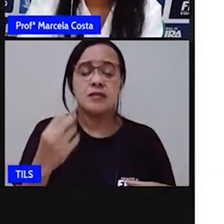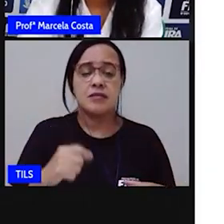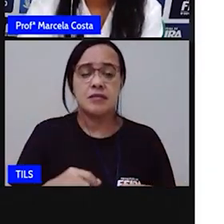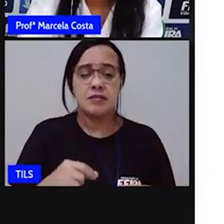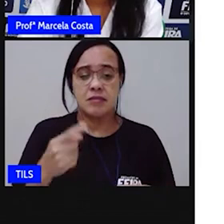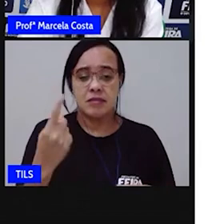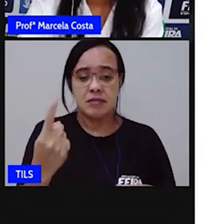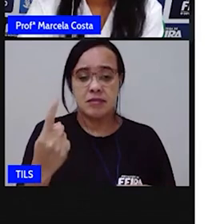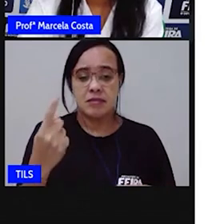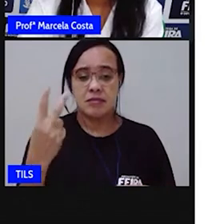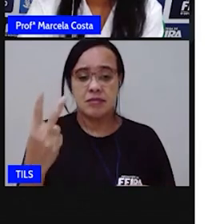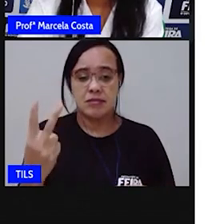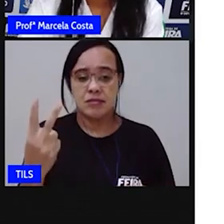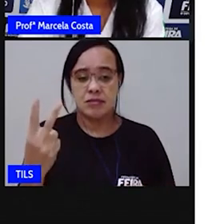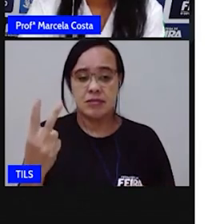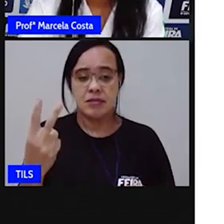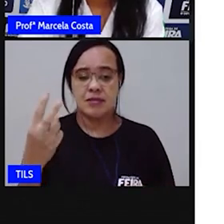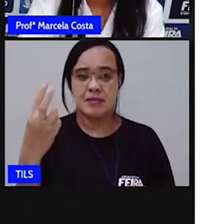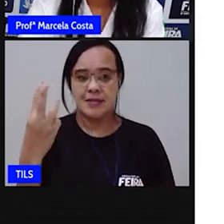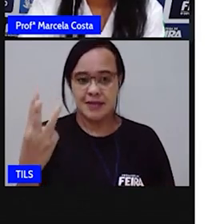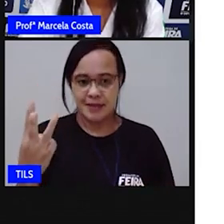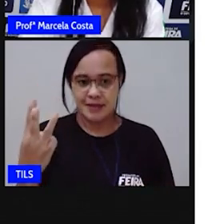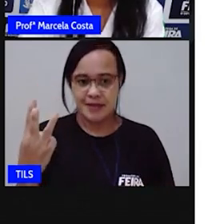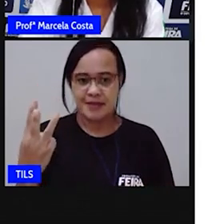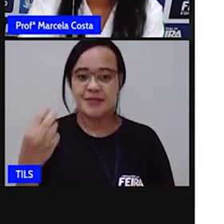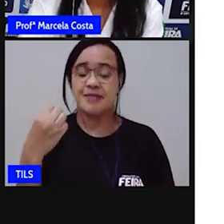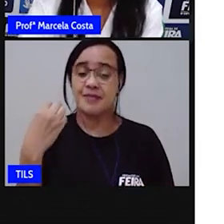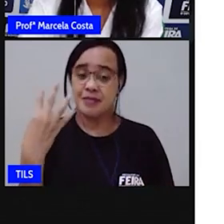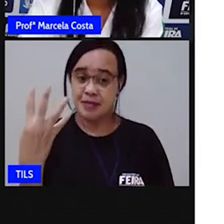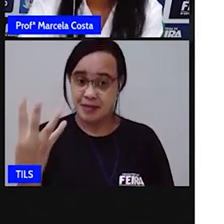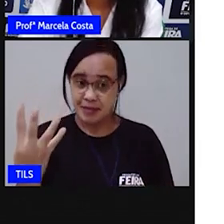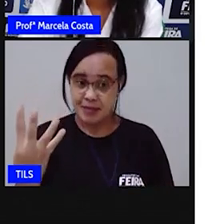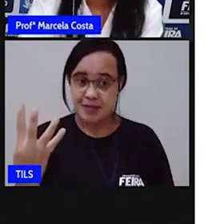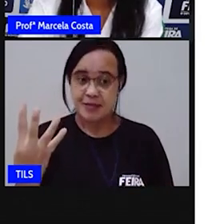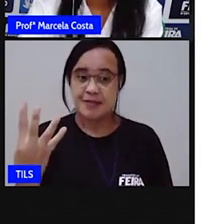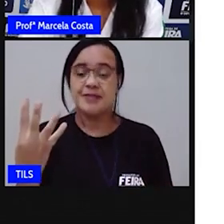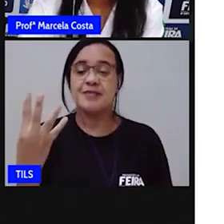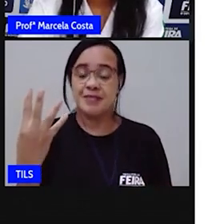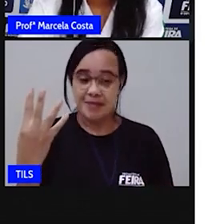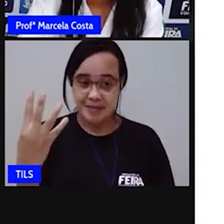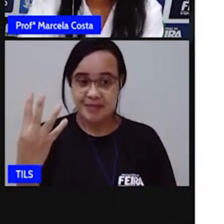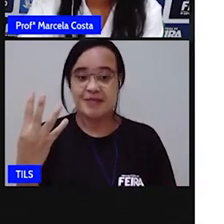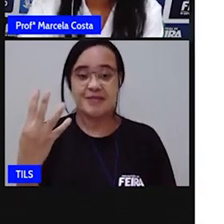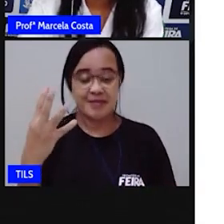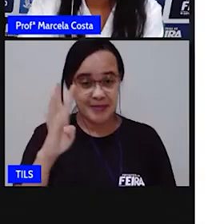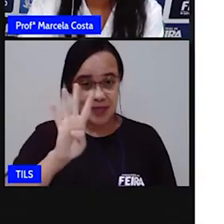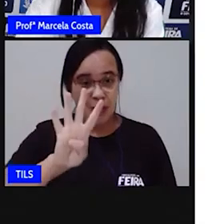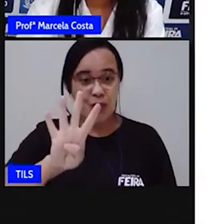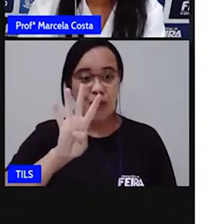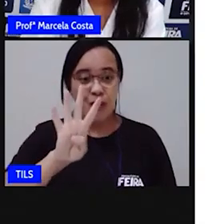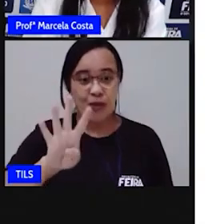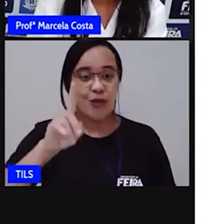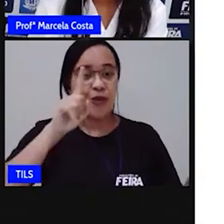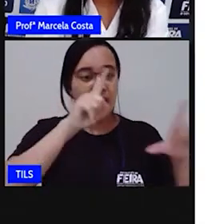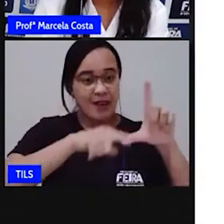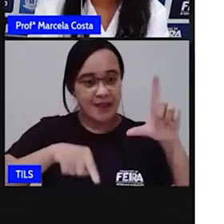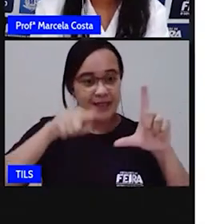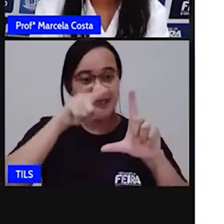Uma, duas, três, quatro. Quatro letras.